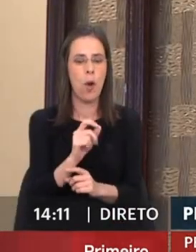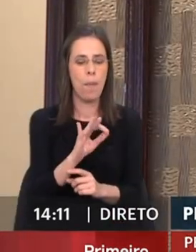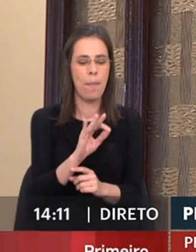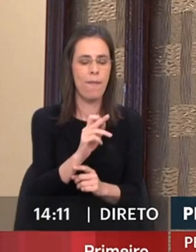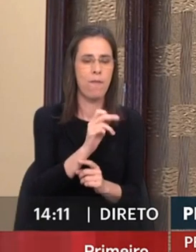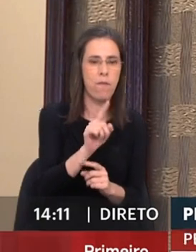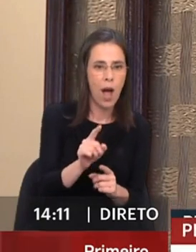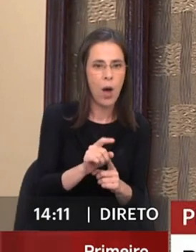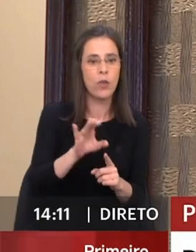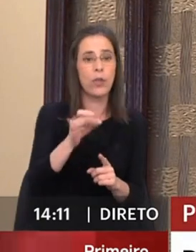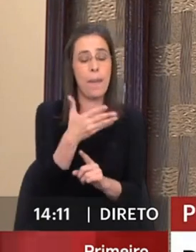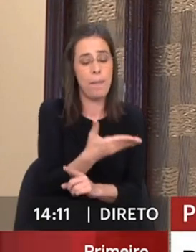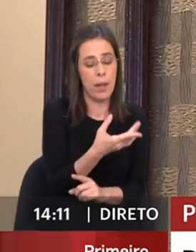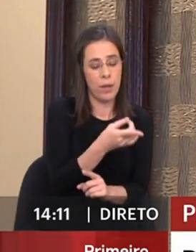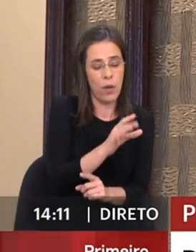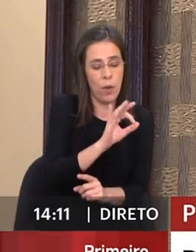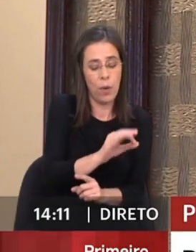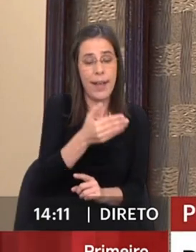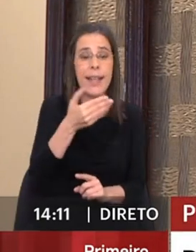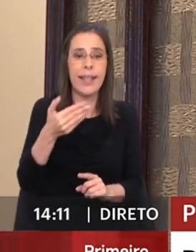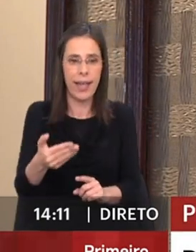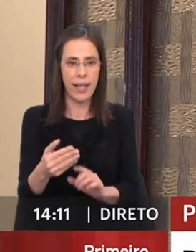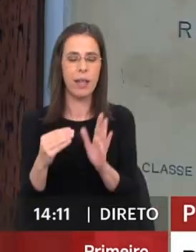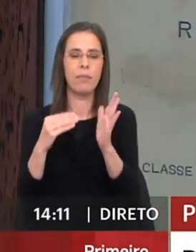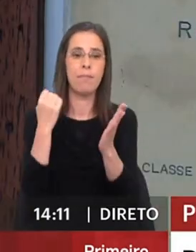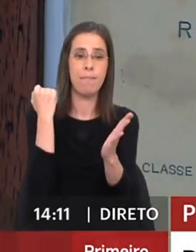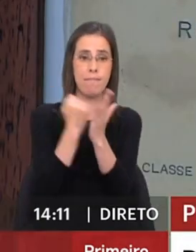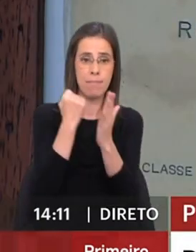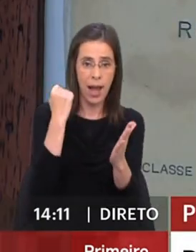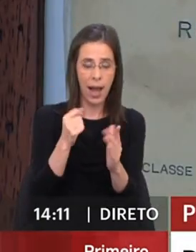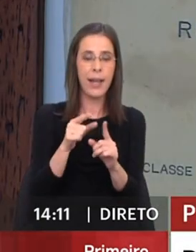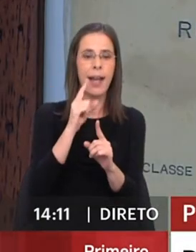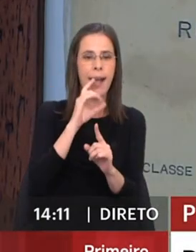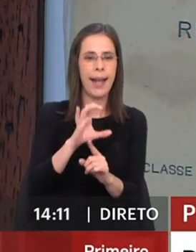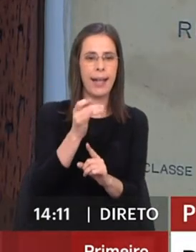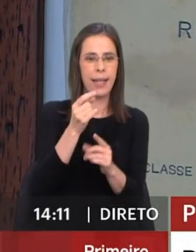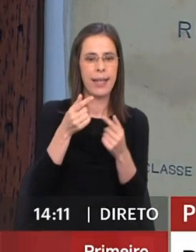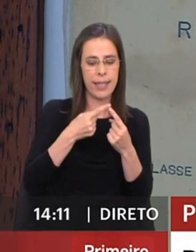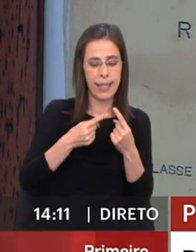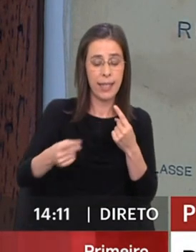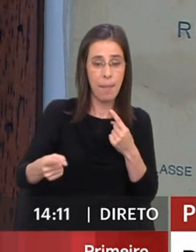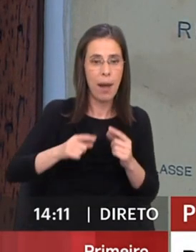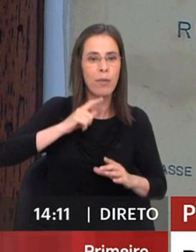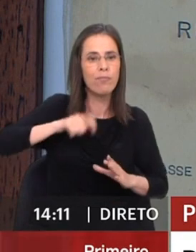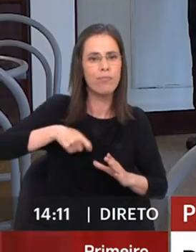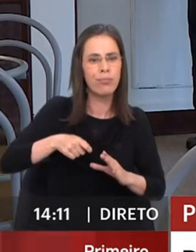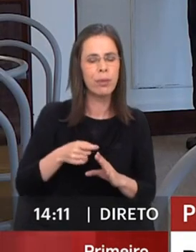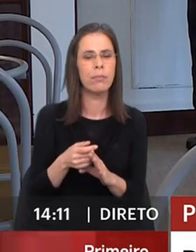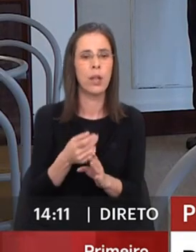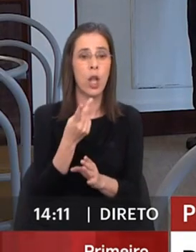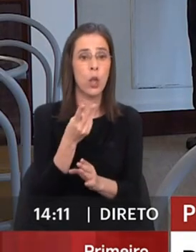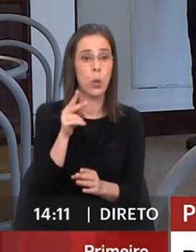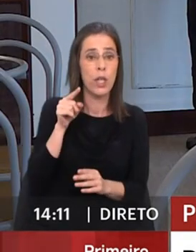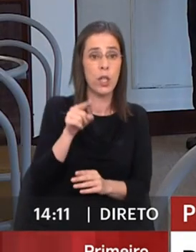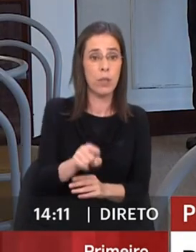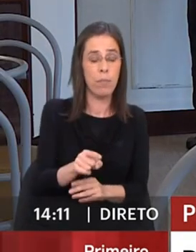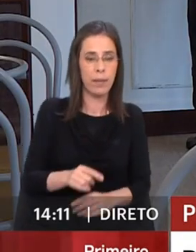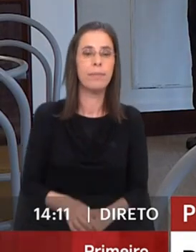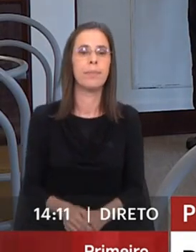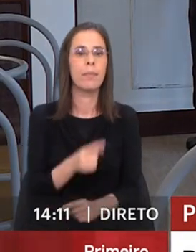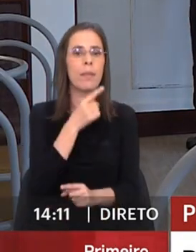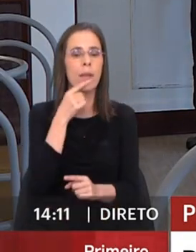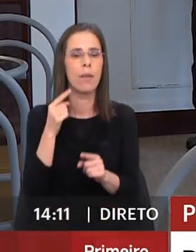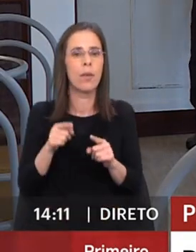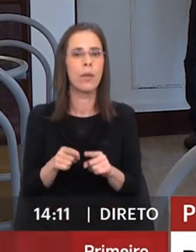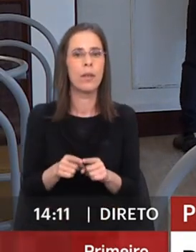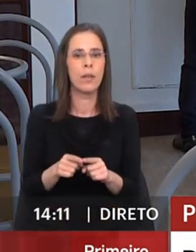chila. Em 1947, registaram a marca Clarinhas, por semana são confeccionadas cerca de duas mil. É um doce